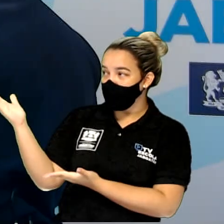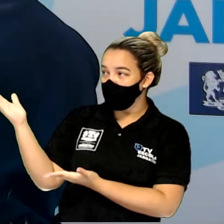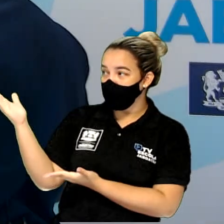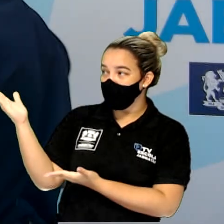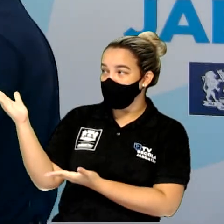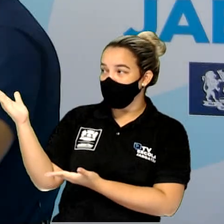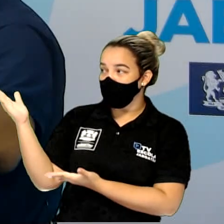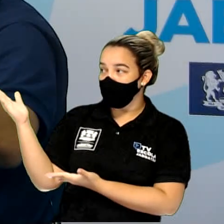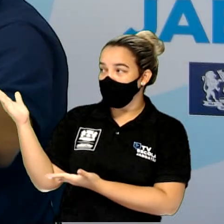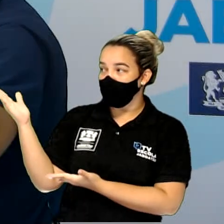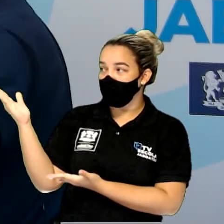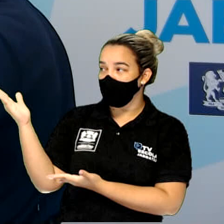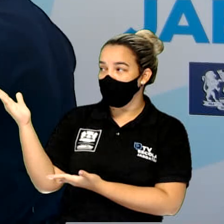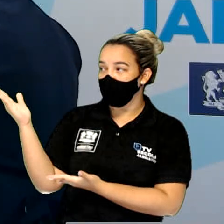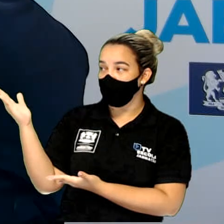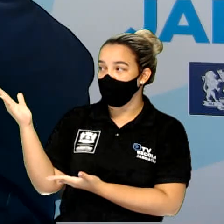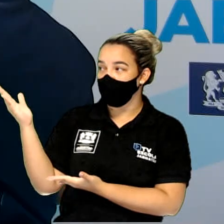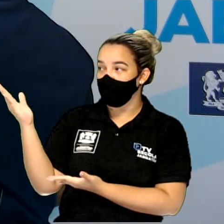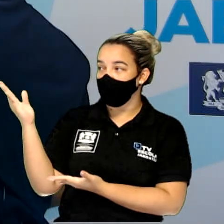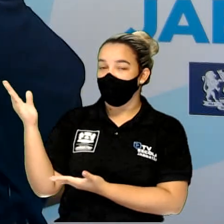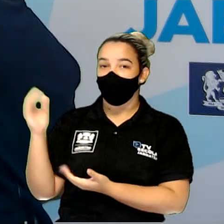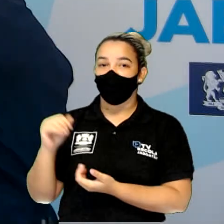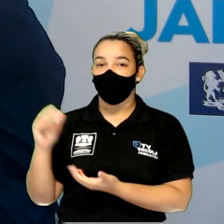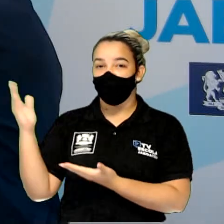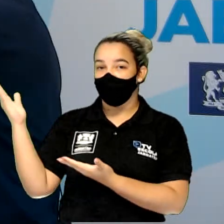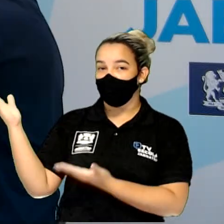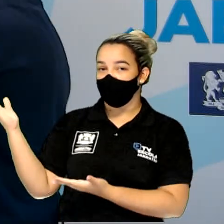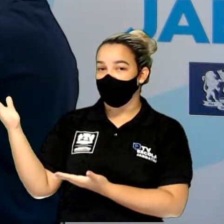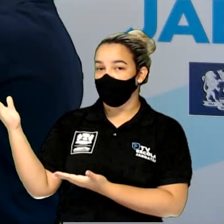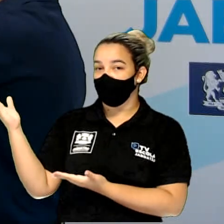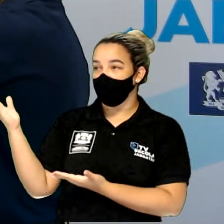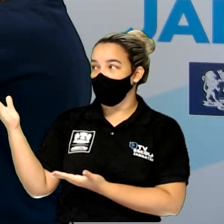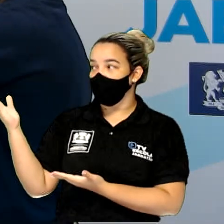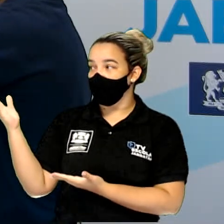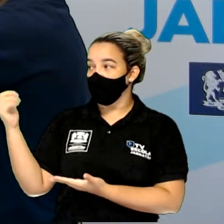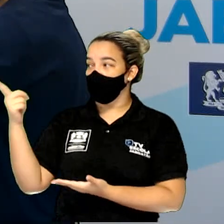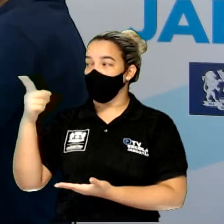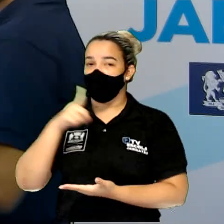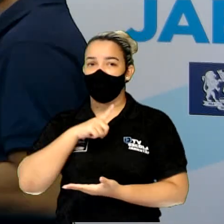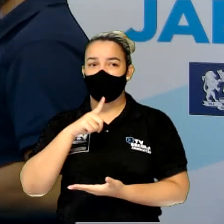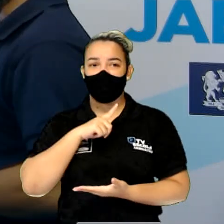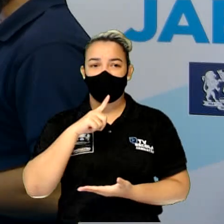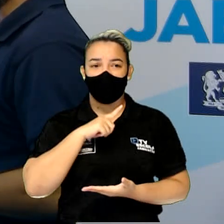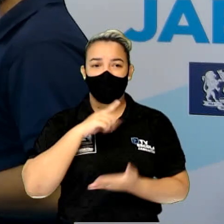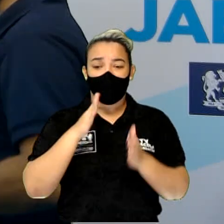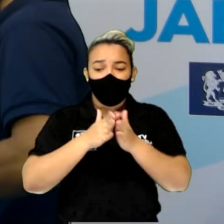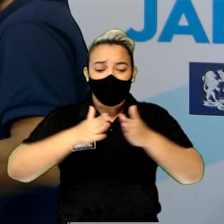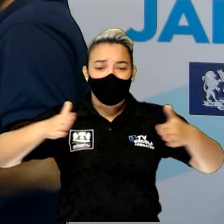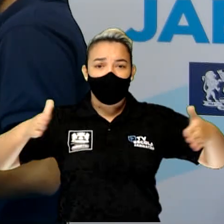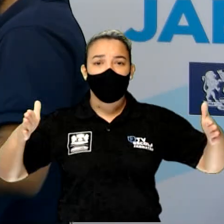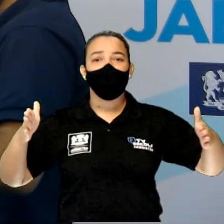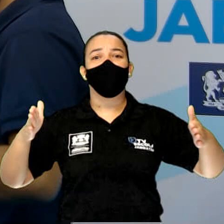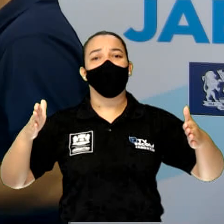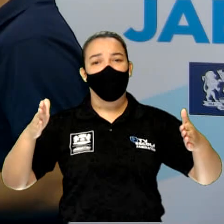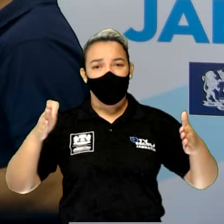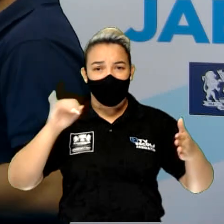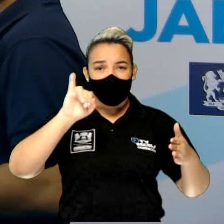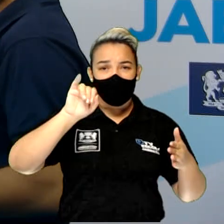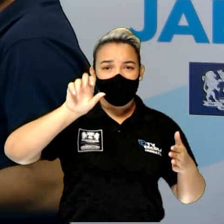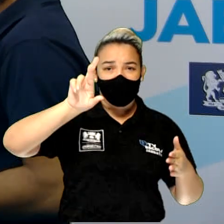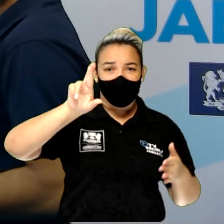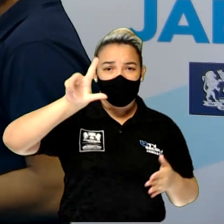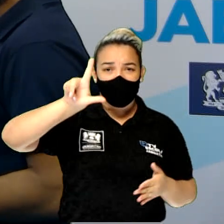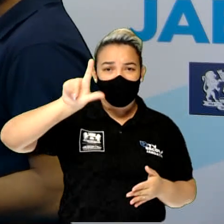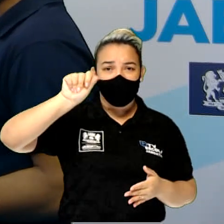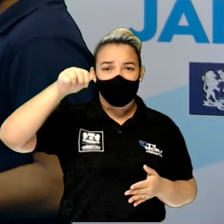Está aqui. Obrigado por ter voltado o foco para a gente. Show de bola. A gente tem cujas maiores ilhas são a Grã-Bretanha e a Irlanda, o arquipélago